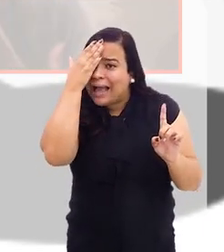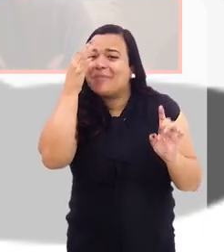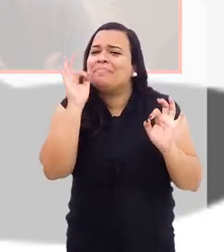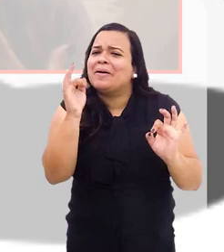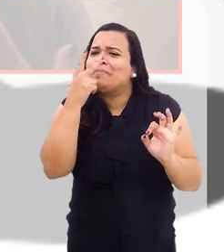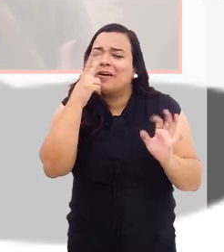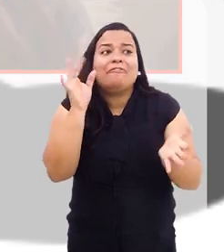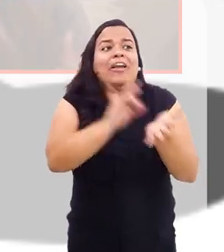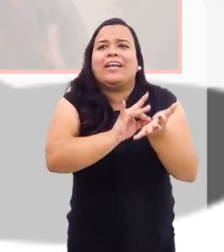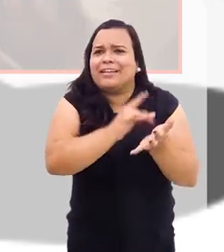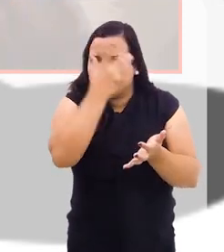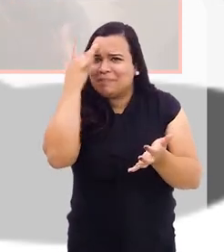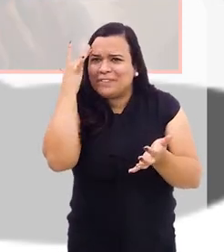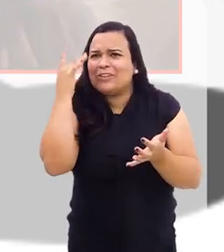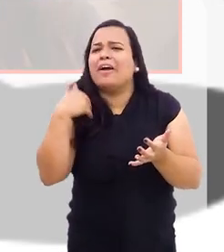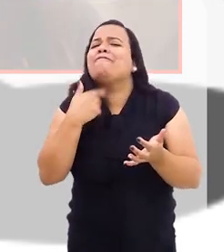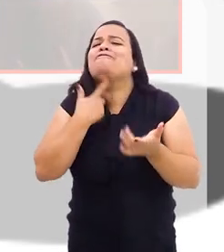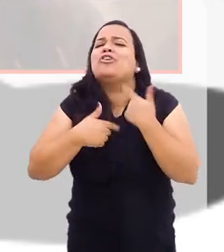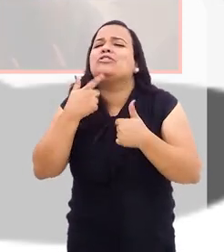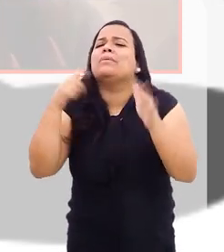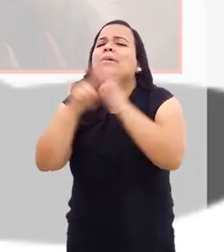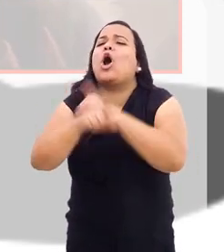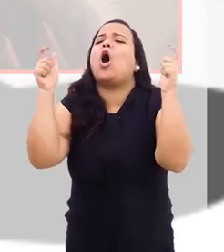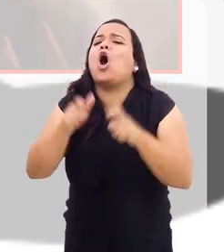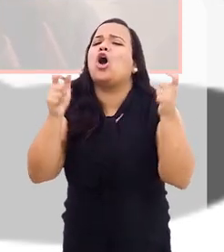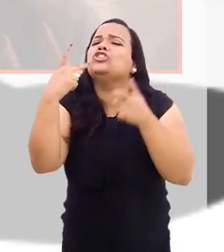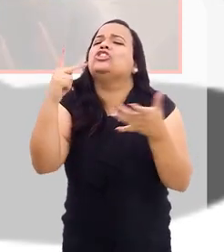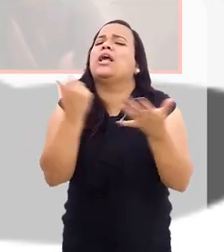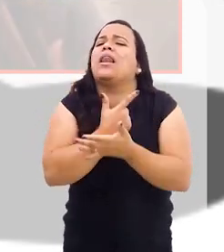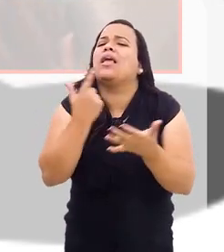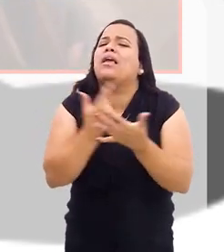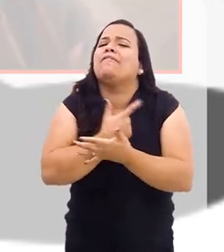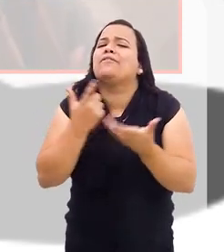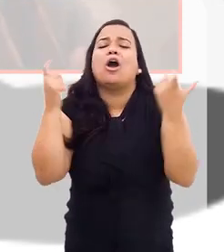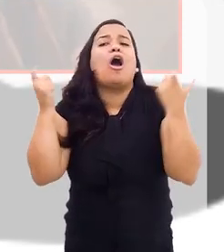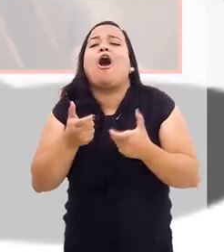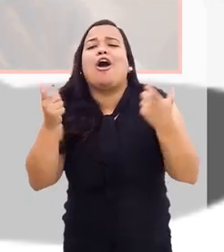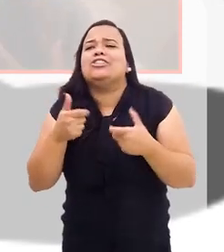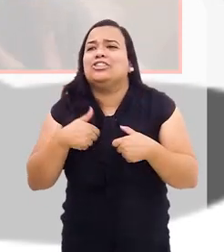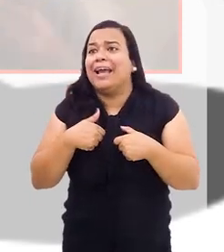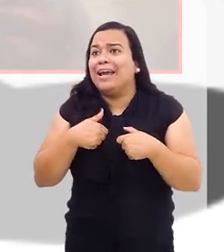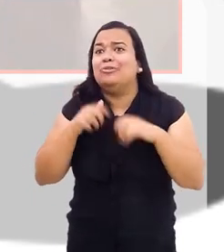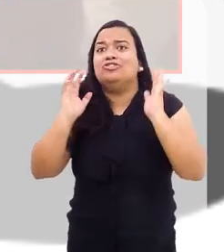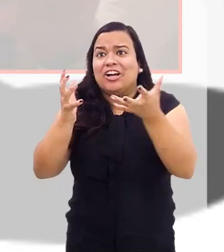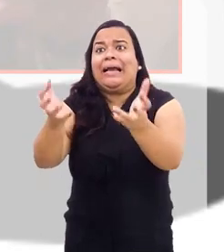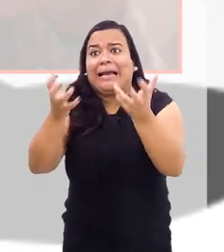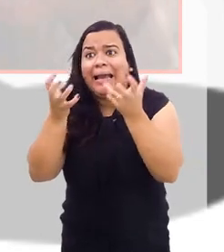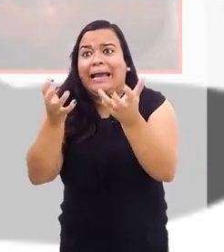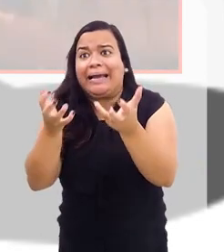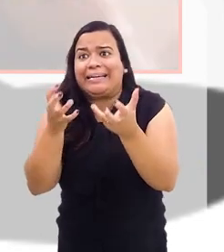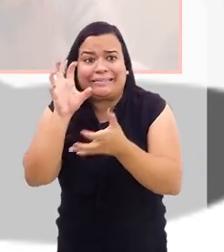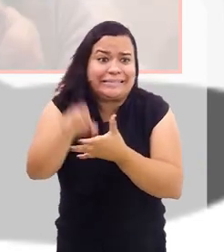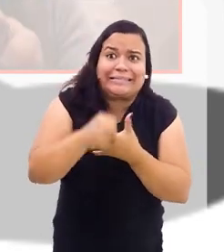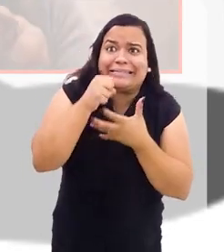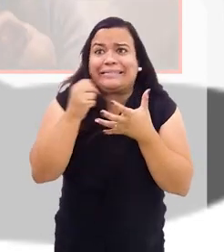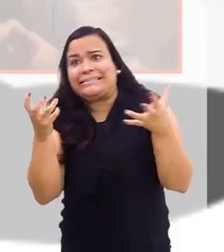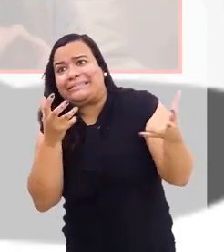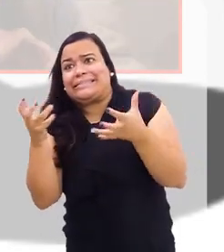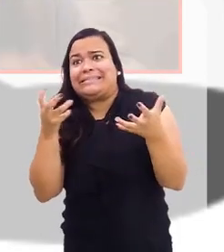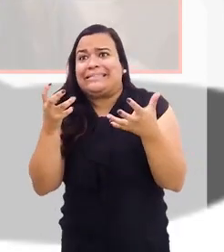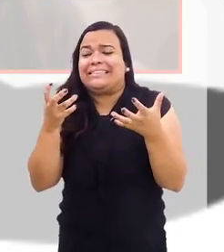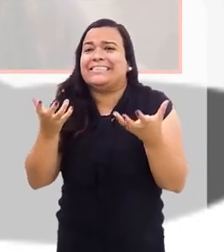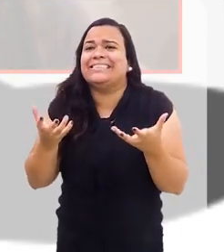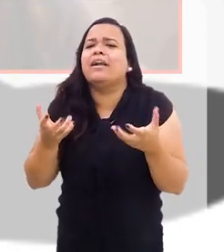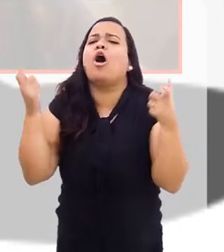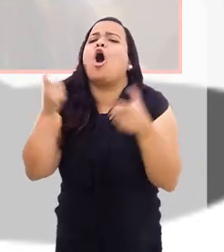dá vontade de falar, bom, cadê esses livros? Porque você fala com uma água na boca, eu estou aqui assim já querendo pegar